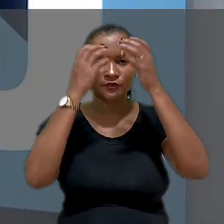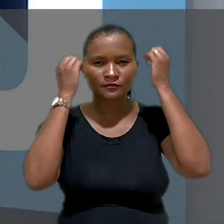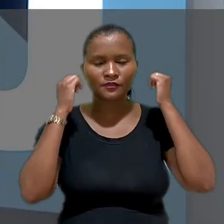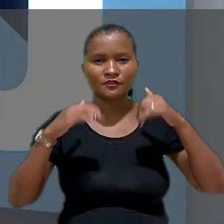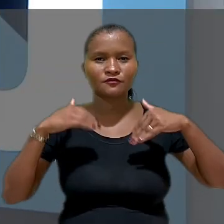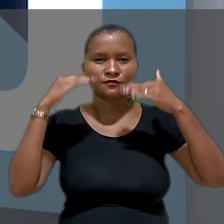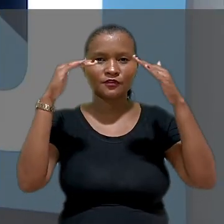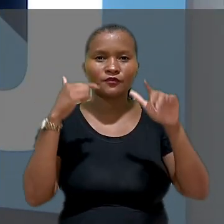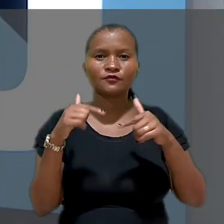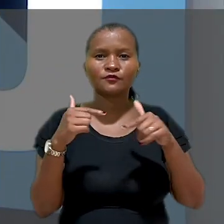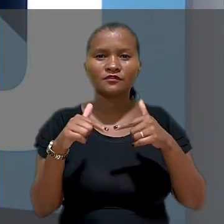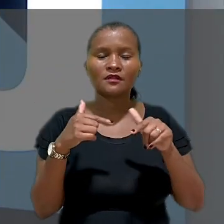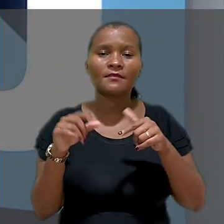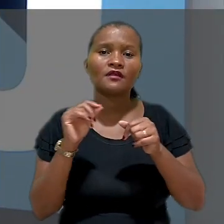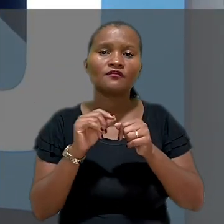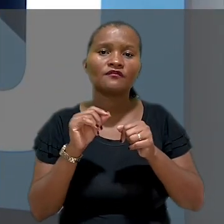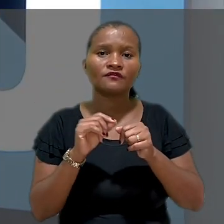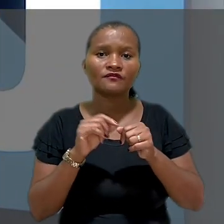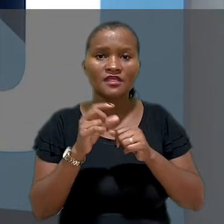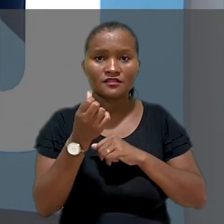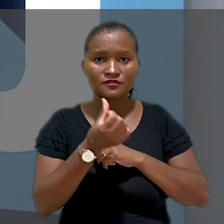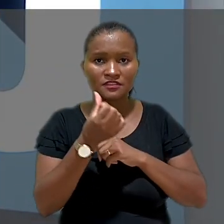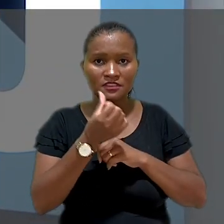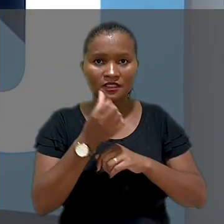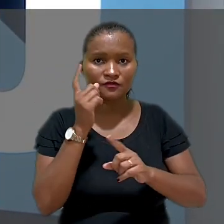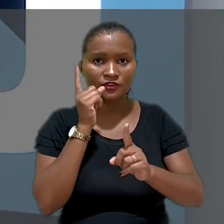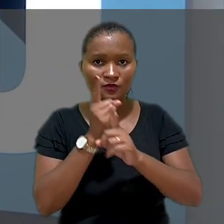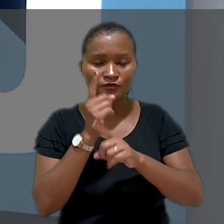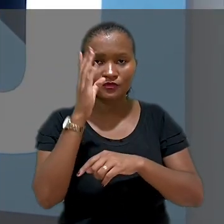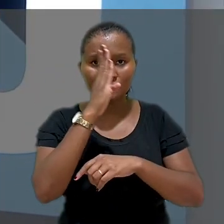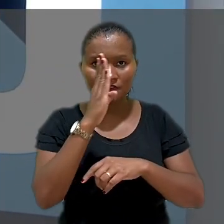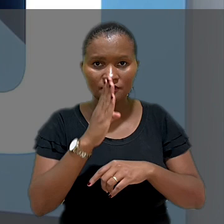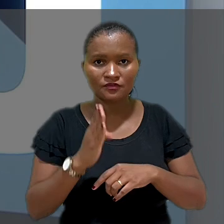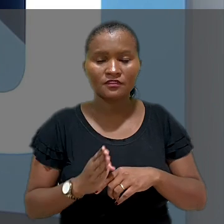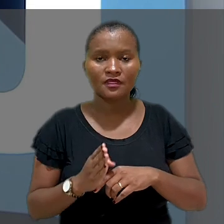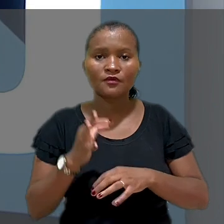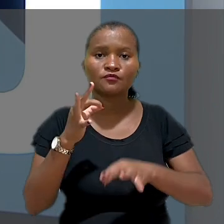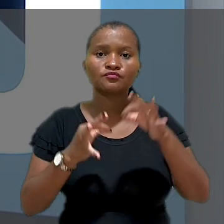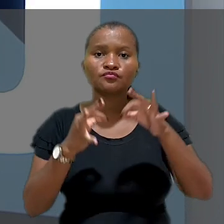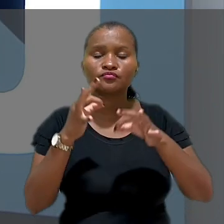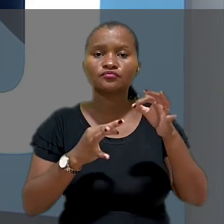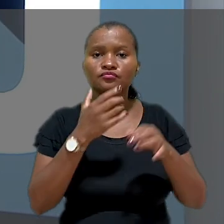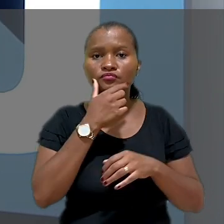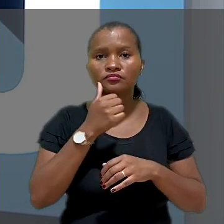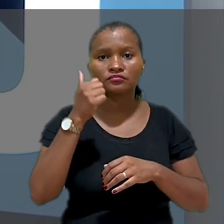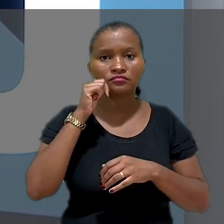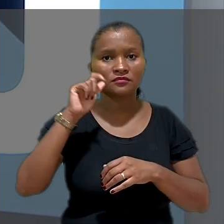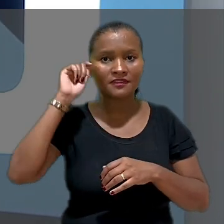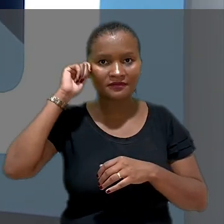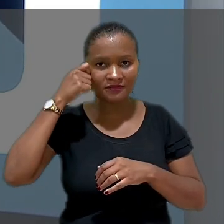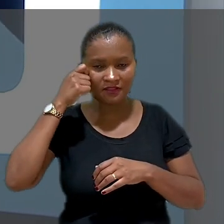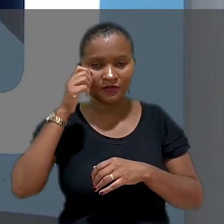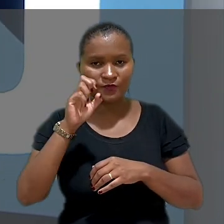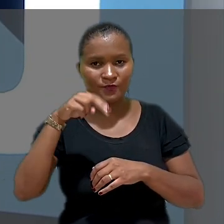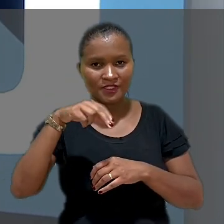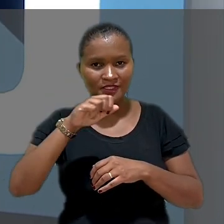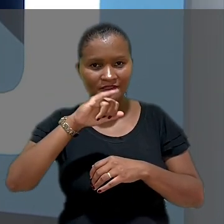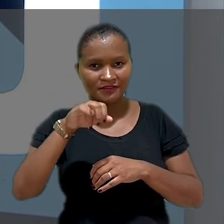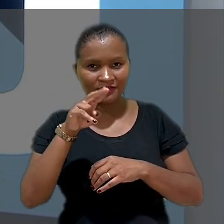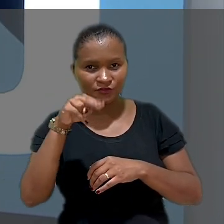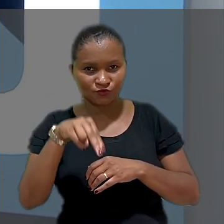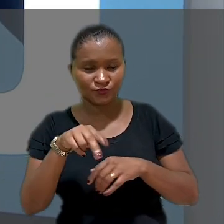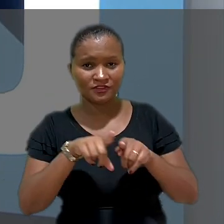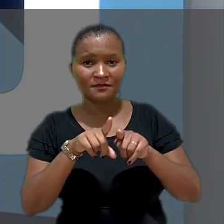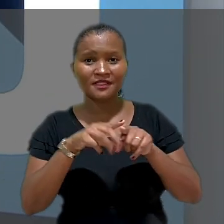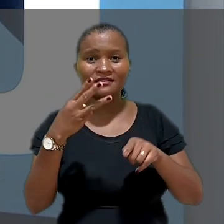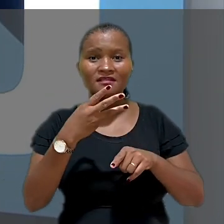O Tribunal Superior do Trabalho realiza o 6º Encontro Nacional de Juízas e Juízes Negros, o Enajum,